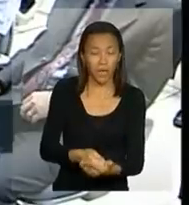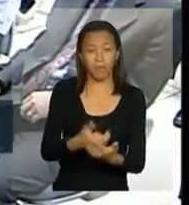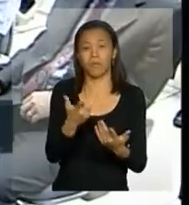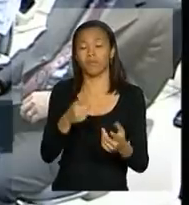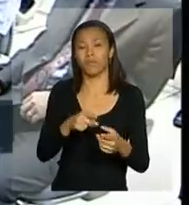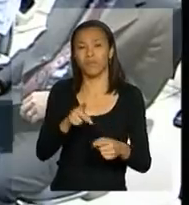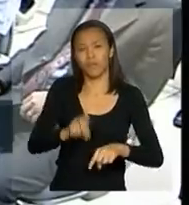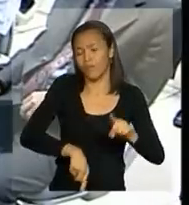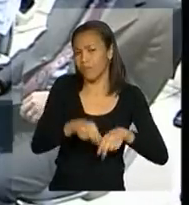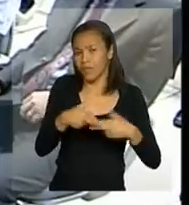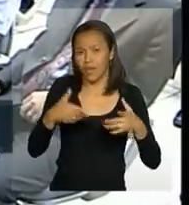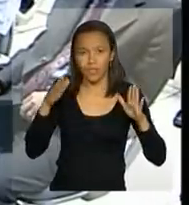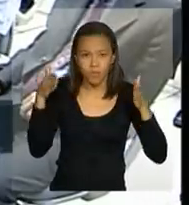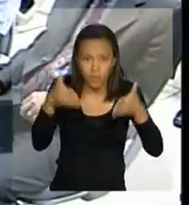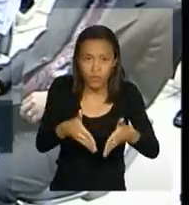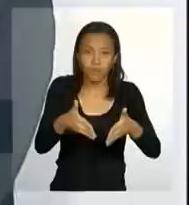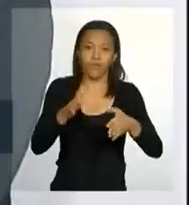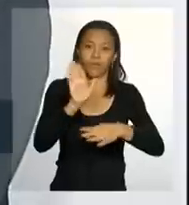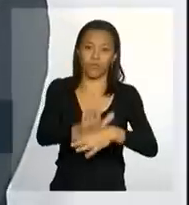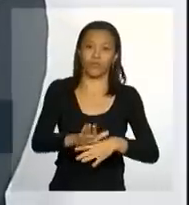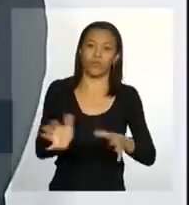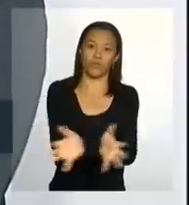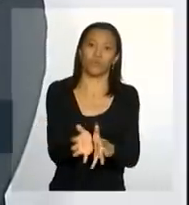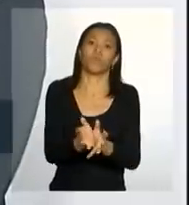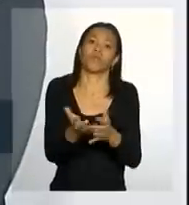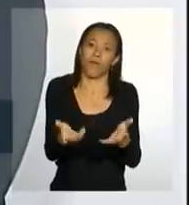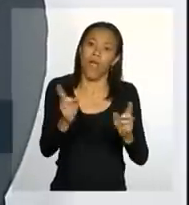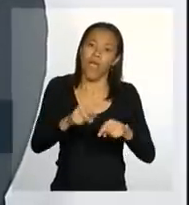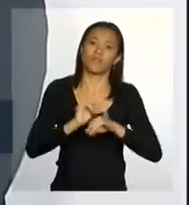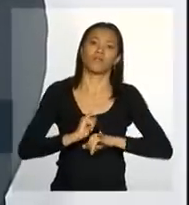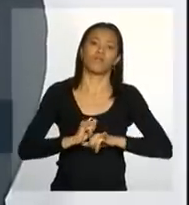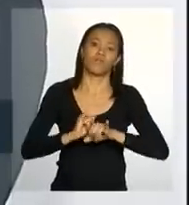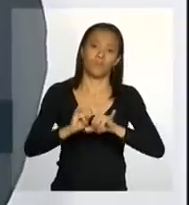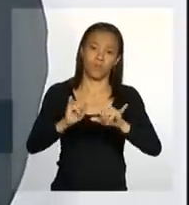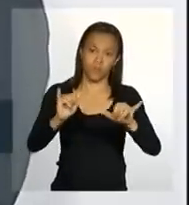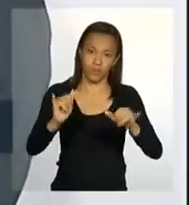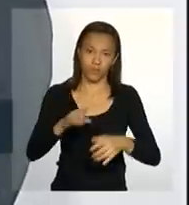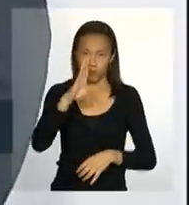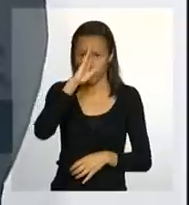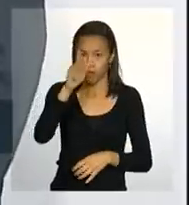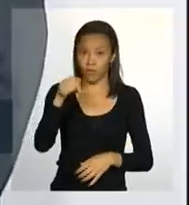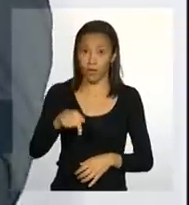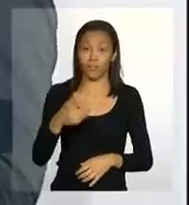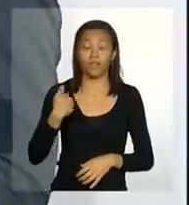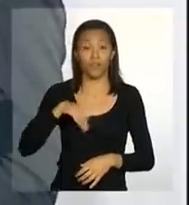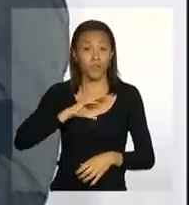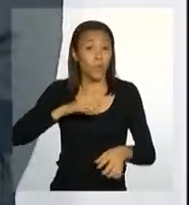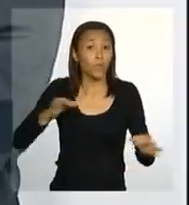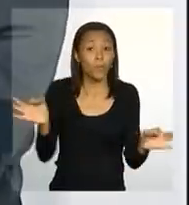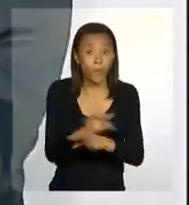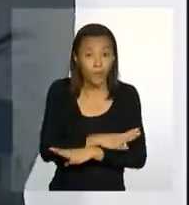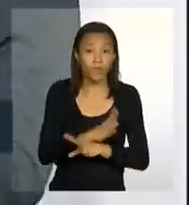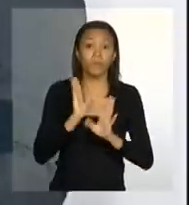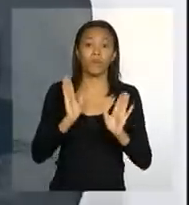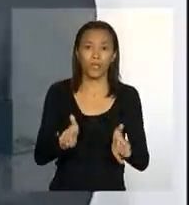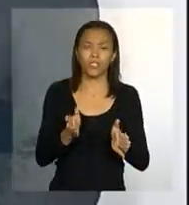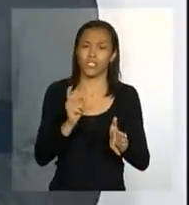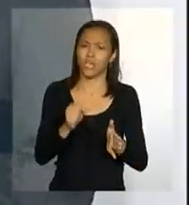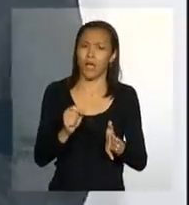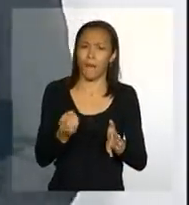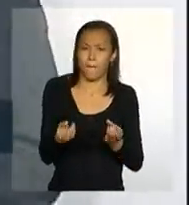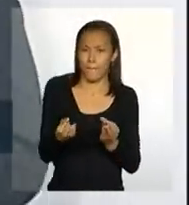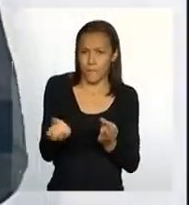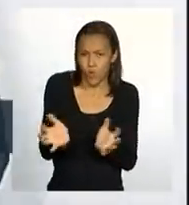ações específicas para isso. Então acho que essas são as informações principais e estamos prontos já compondo esses